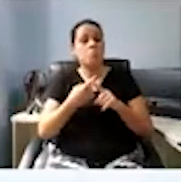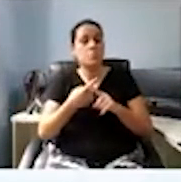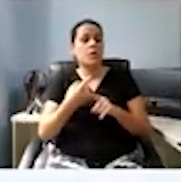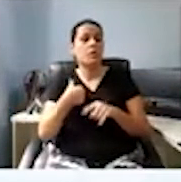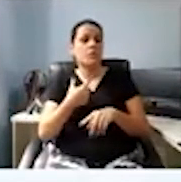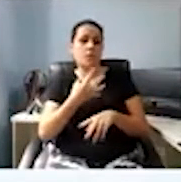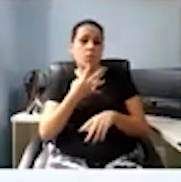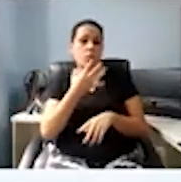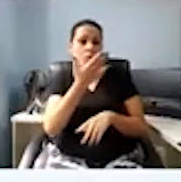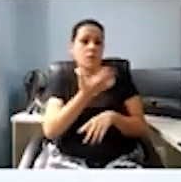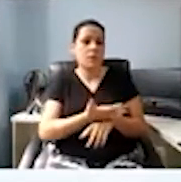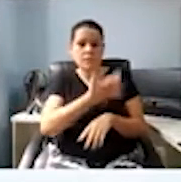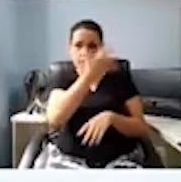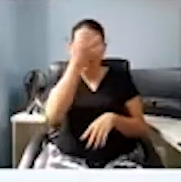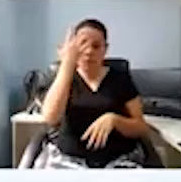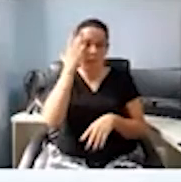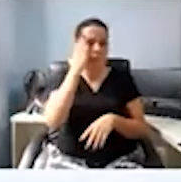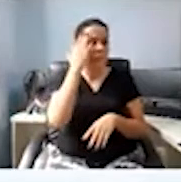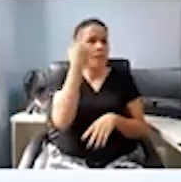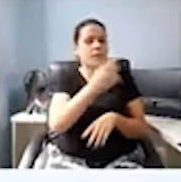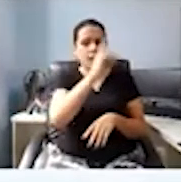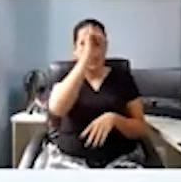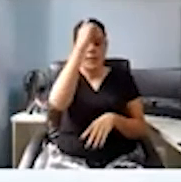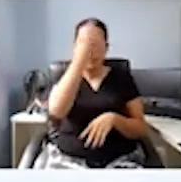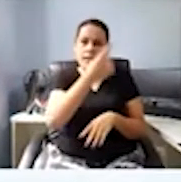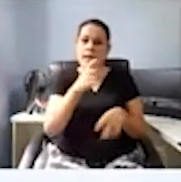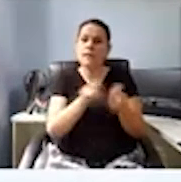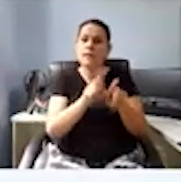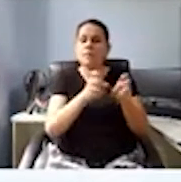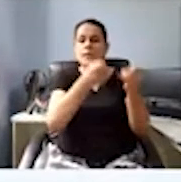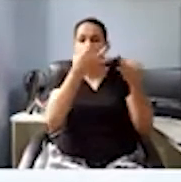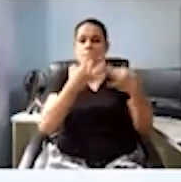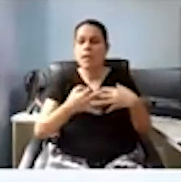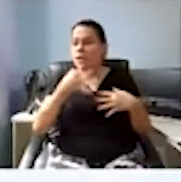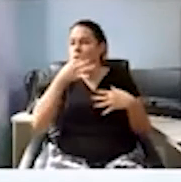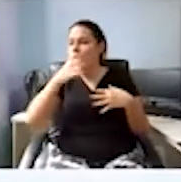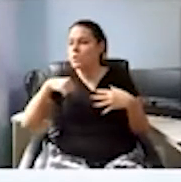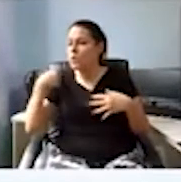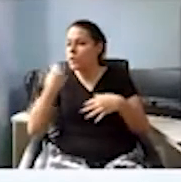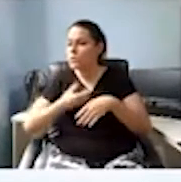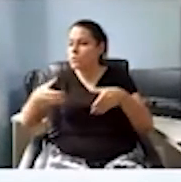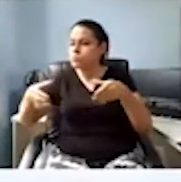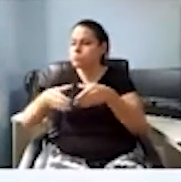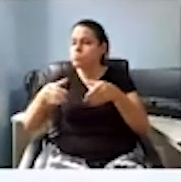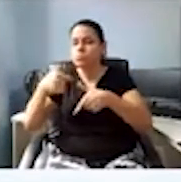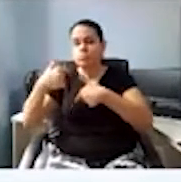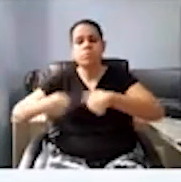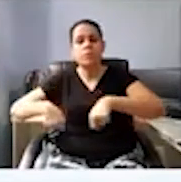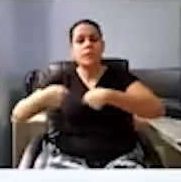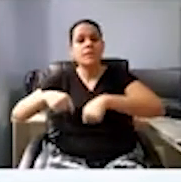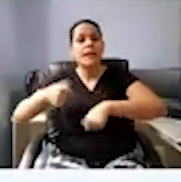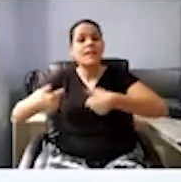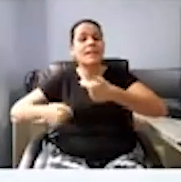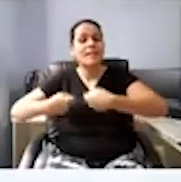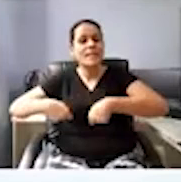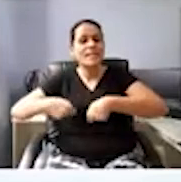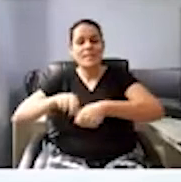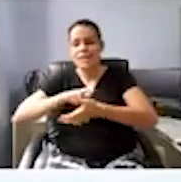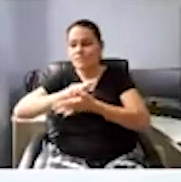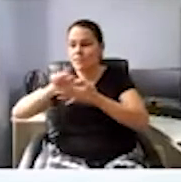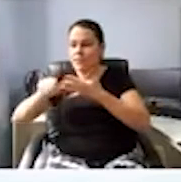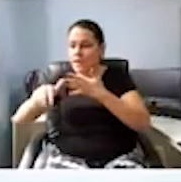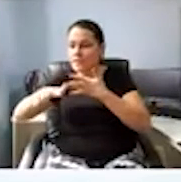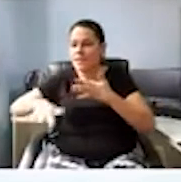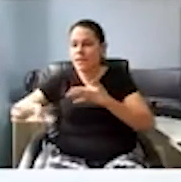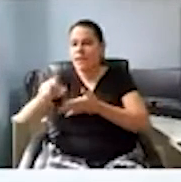saber um pouquinho das ideias que ele tem e também passar alguma coisa das nossas demandas aí, principalmente aí nesse setor do